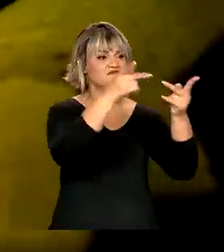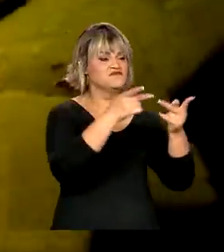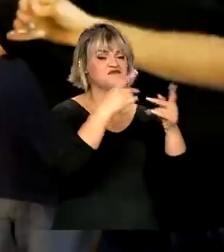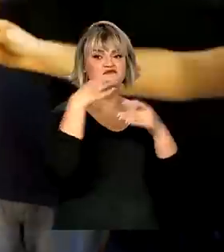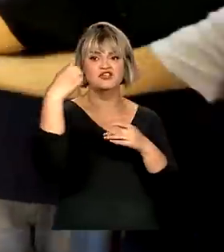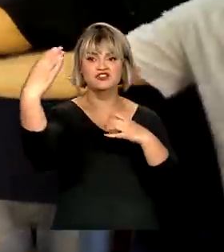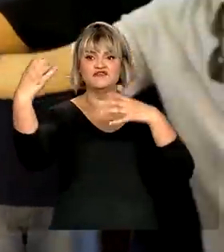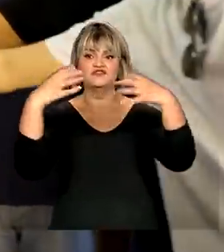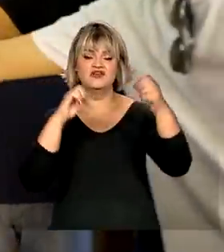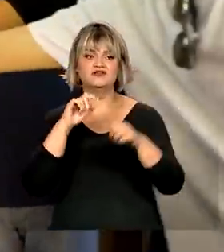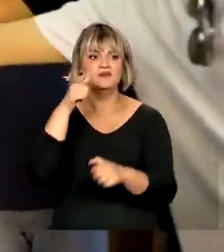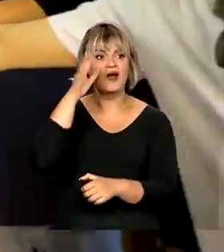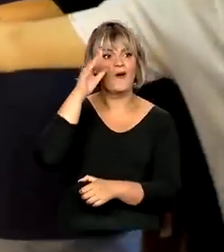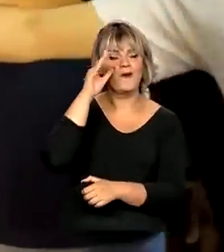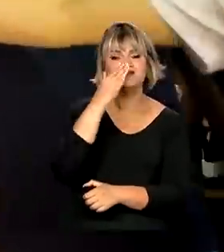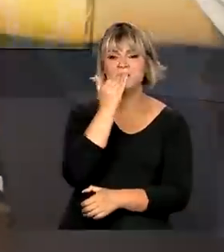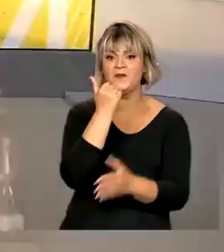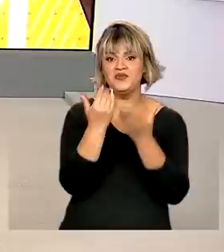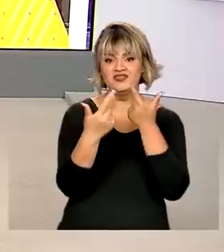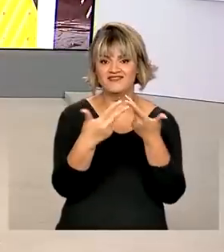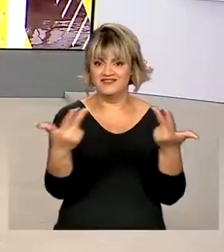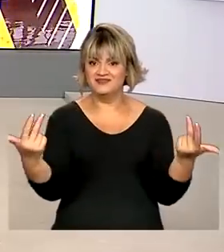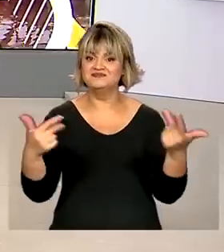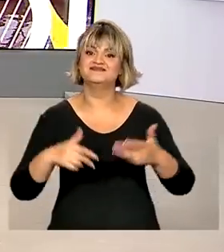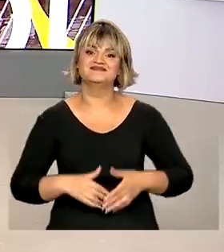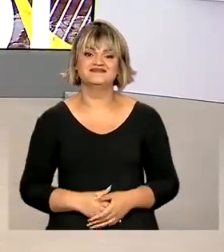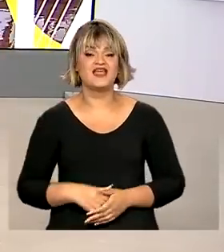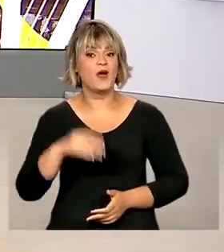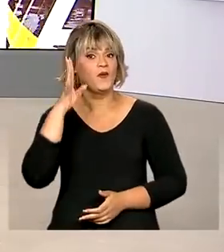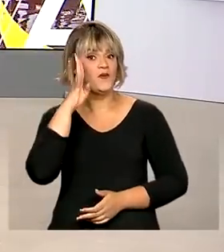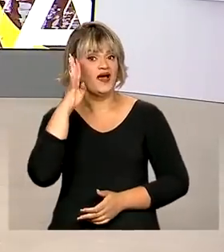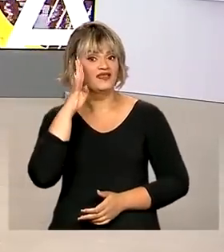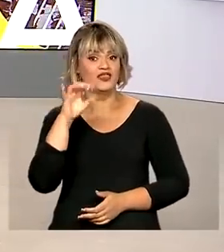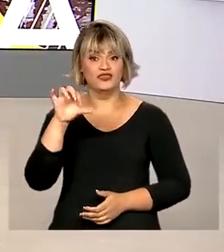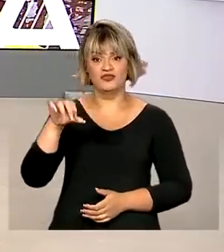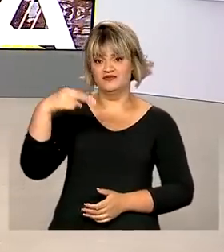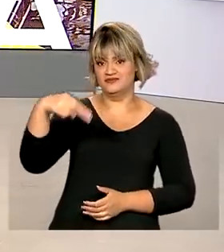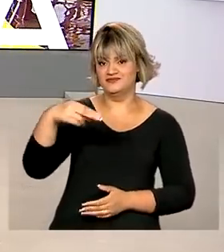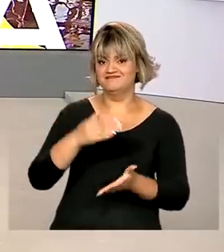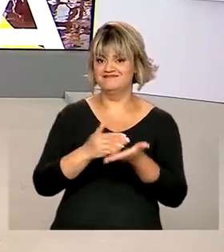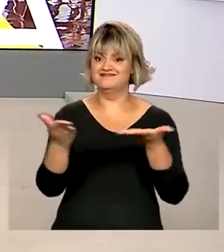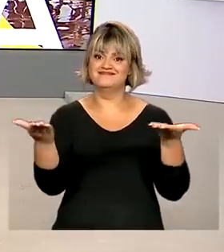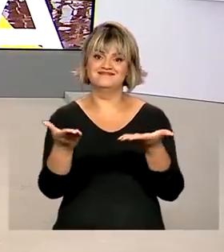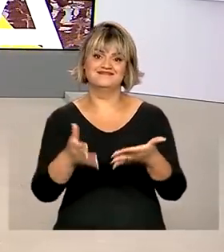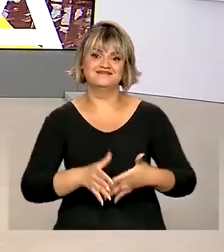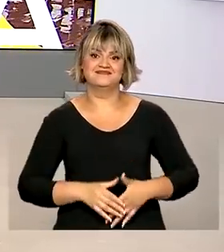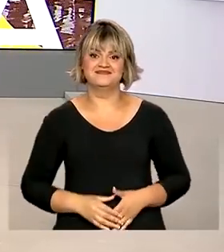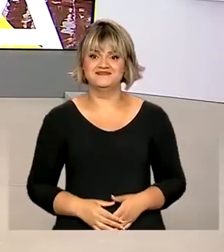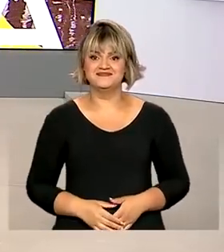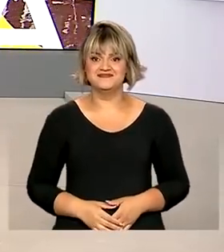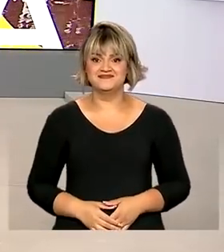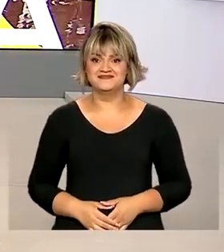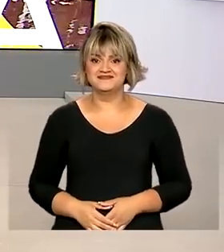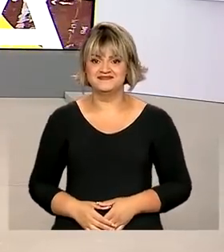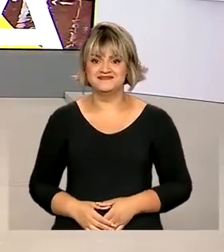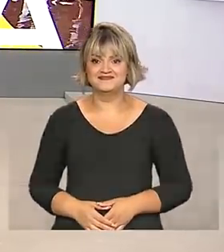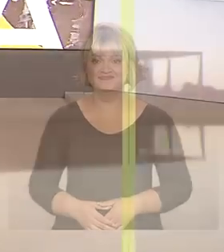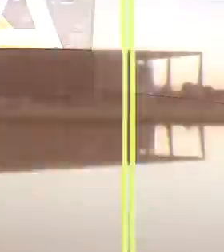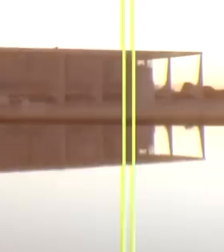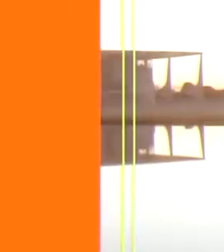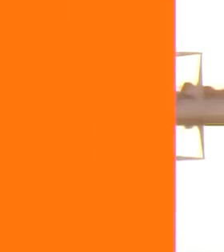viagens em todo o planeta. Quarta-feira, 9 de novembro, o Brasil em dia já está no ar.